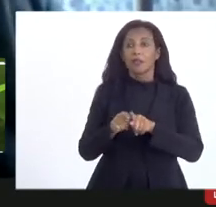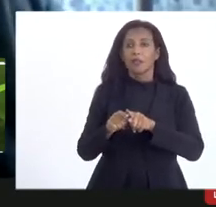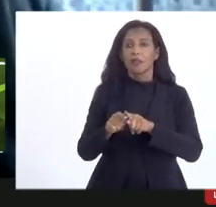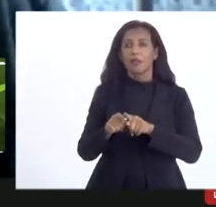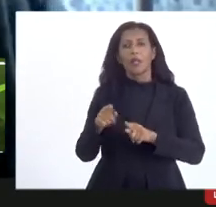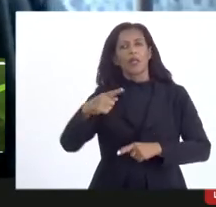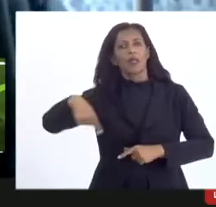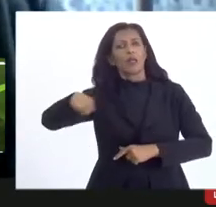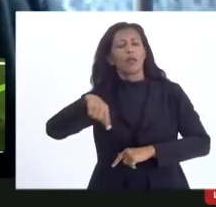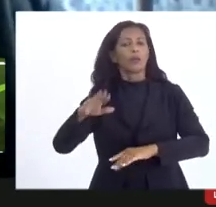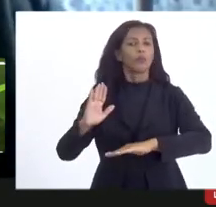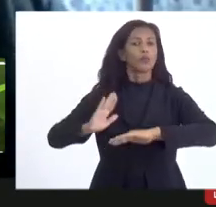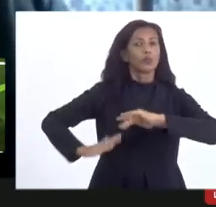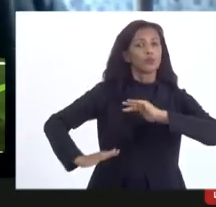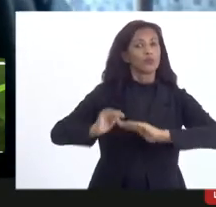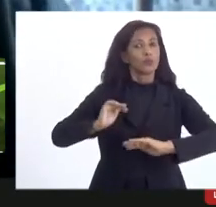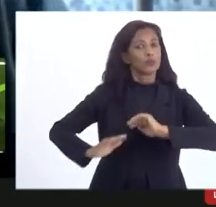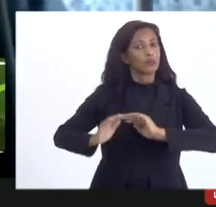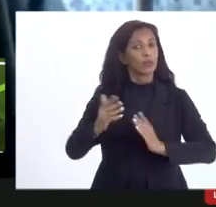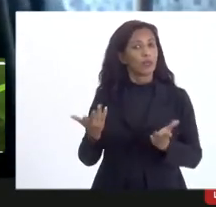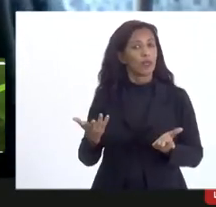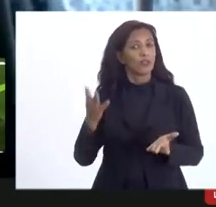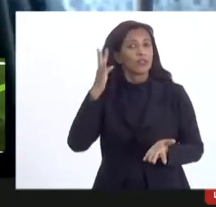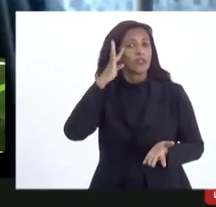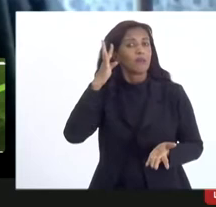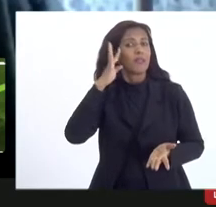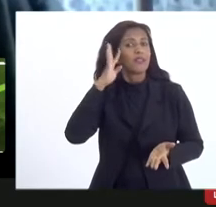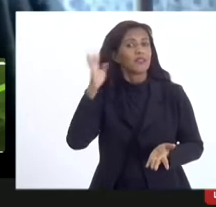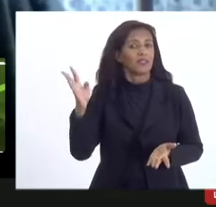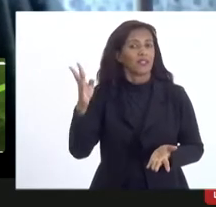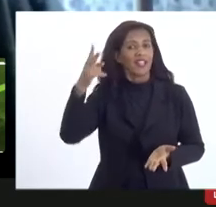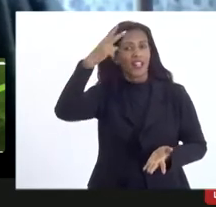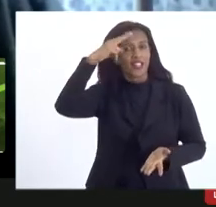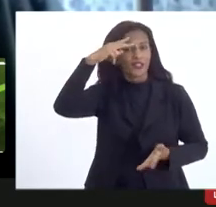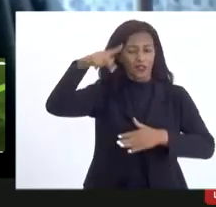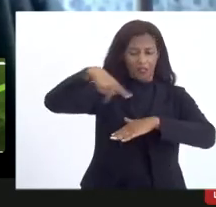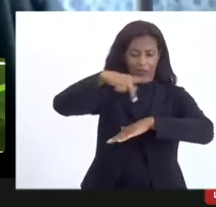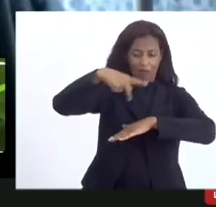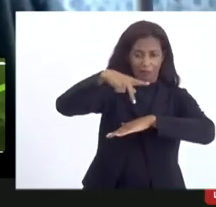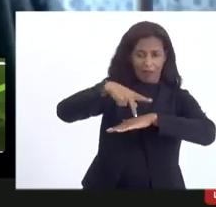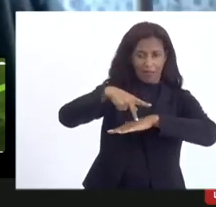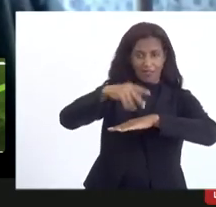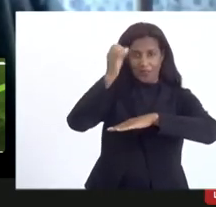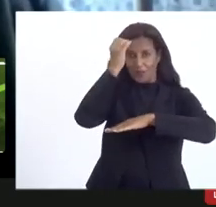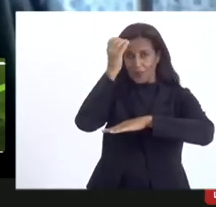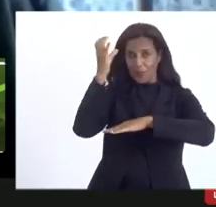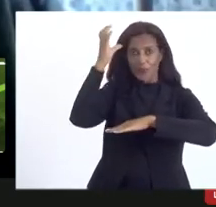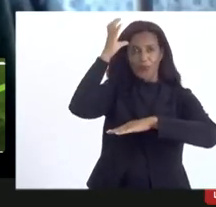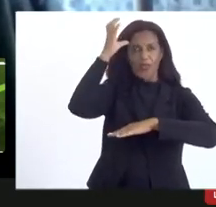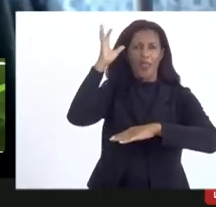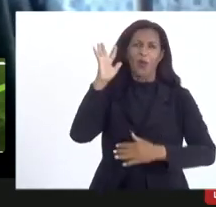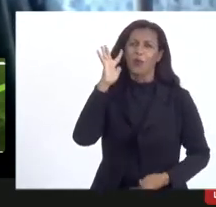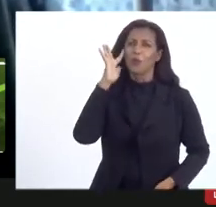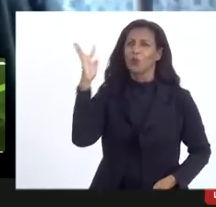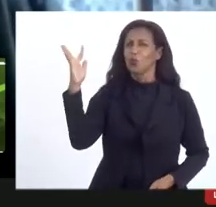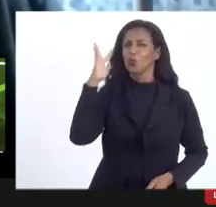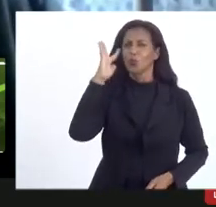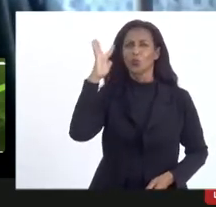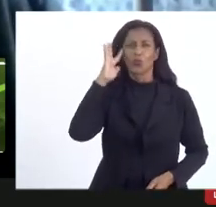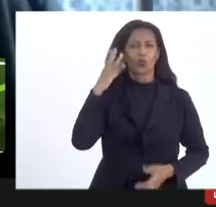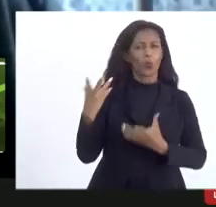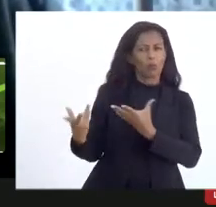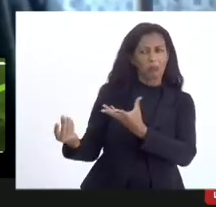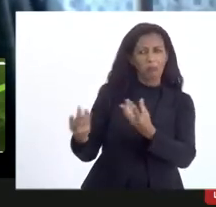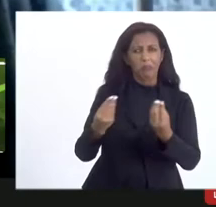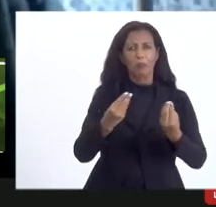produtores. Imagina, a história de um país é a sua cultura, não é a soma de médios, carros e